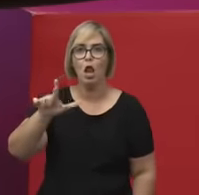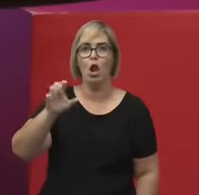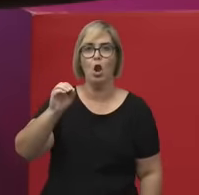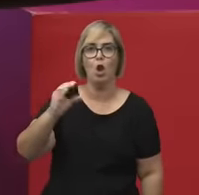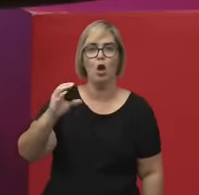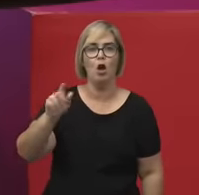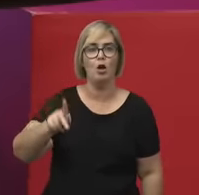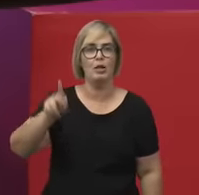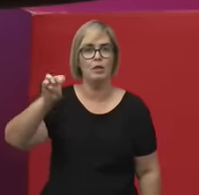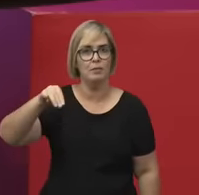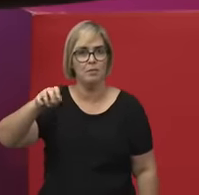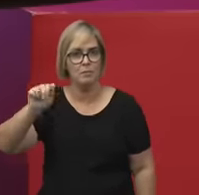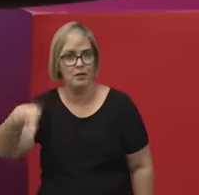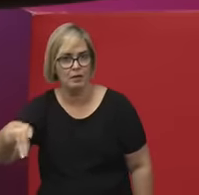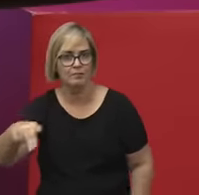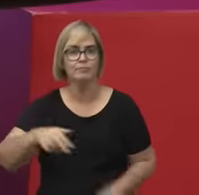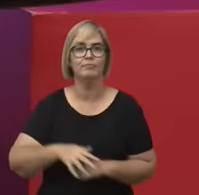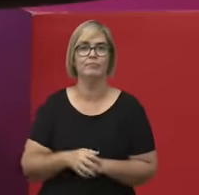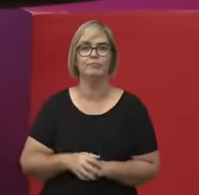Quando a gente